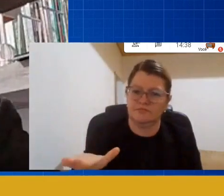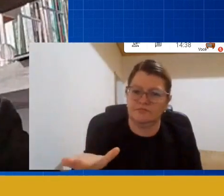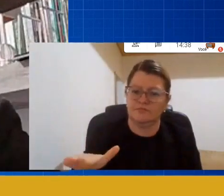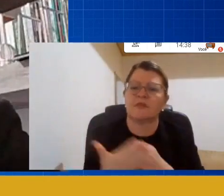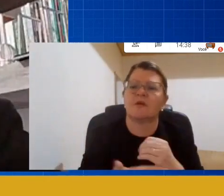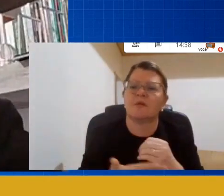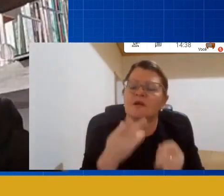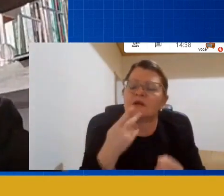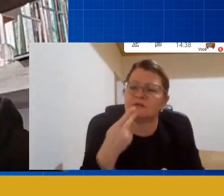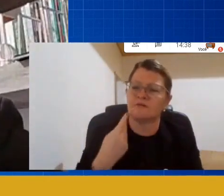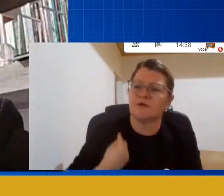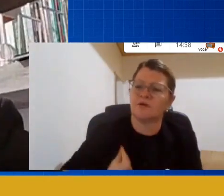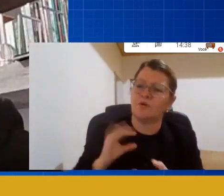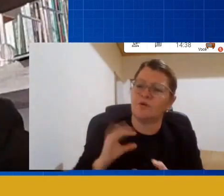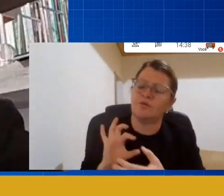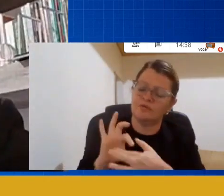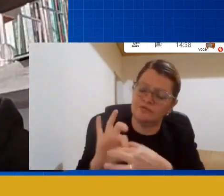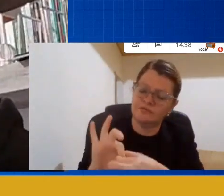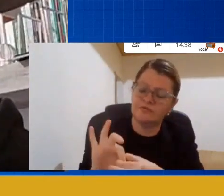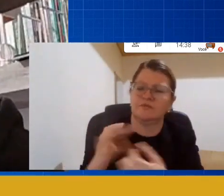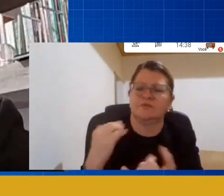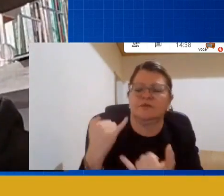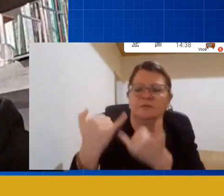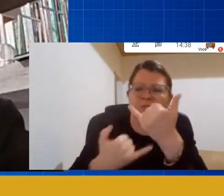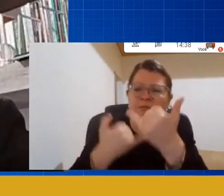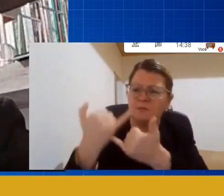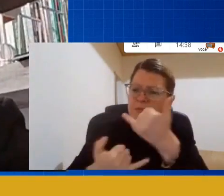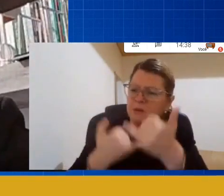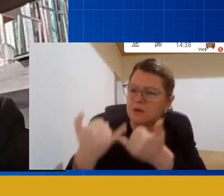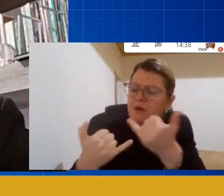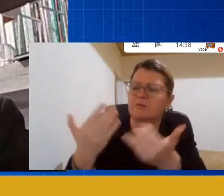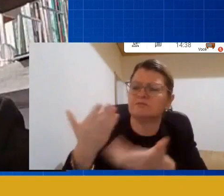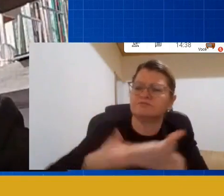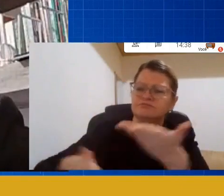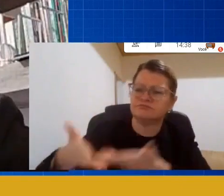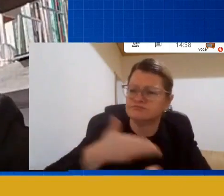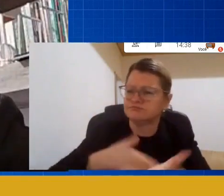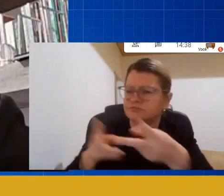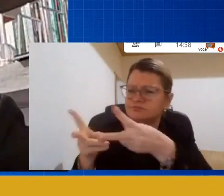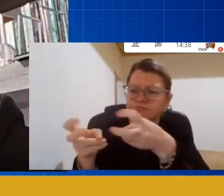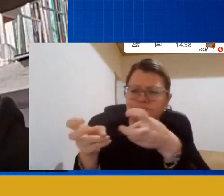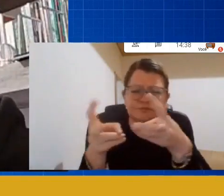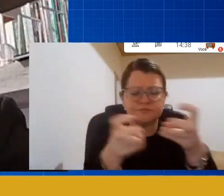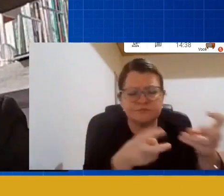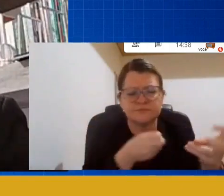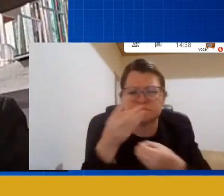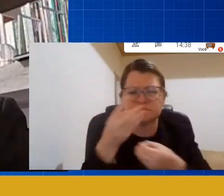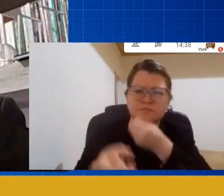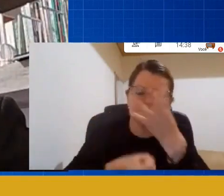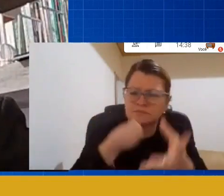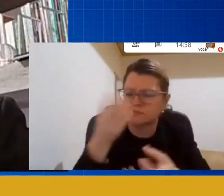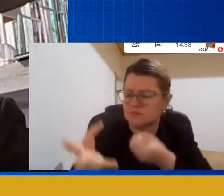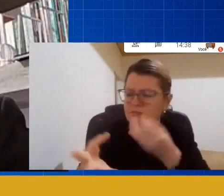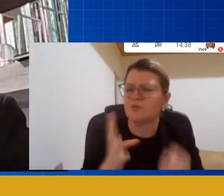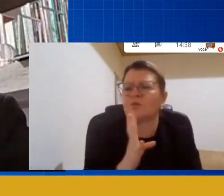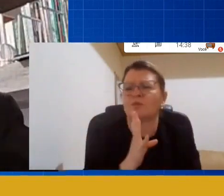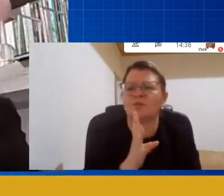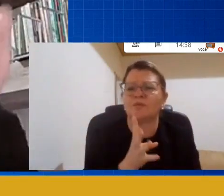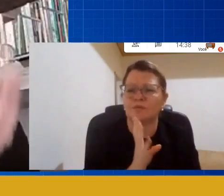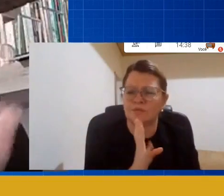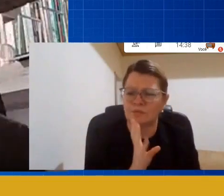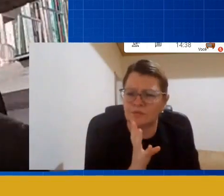conviver brincar participar explorar expressar-se e conhecer-se